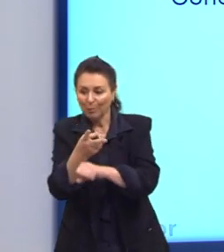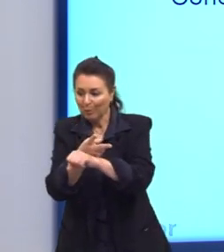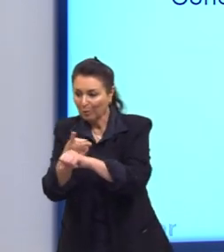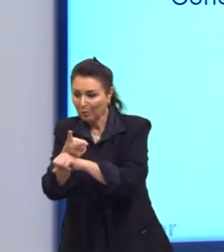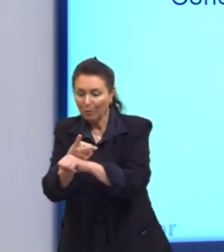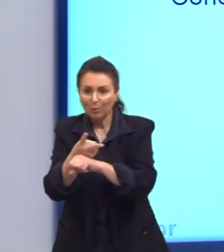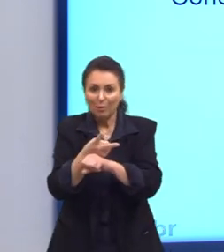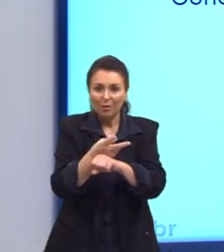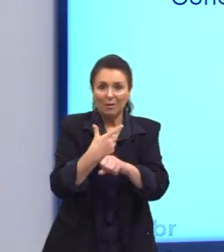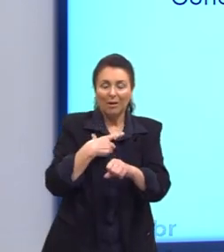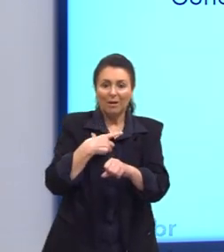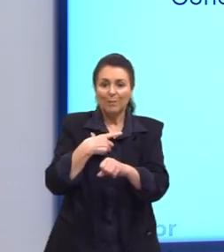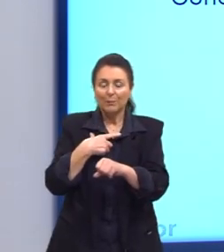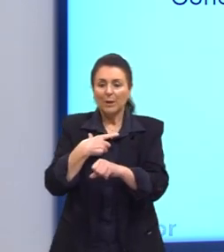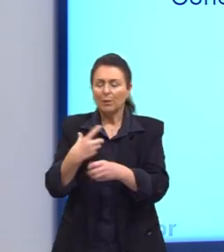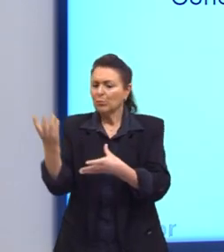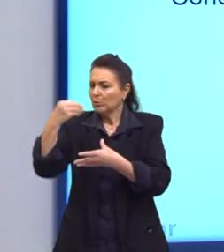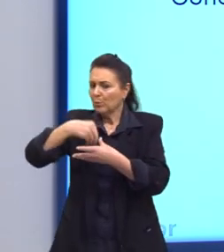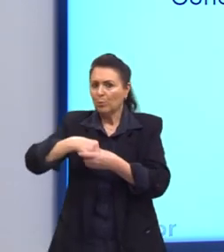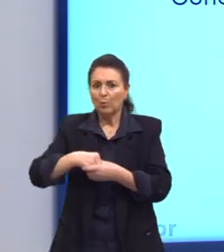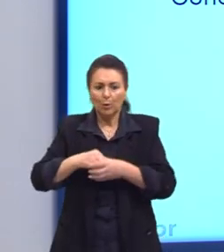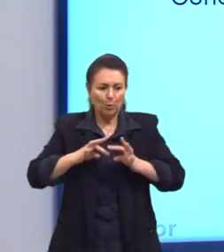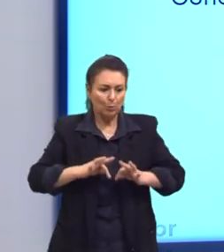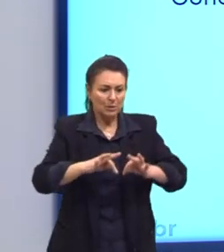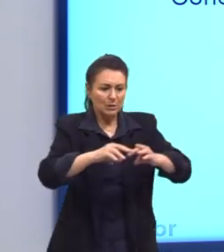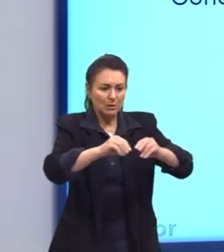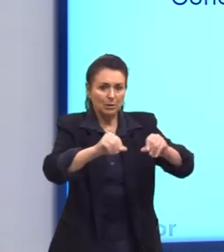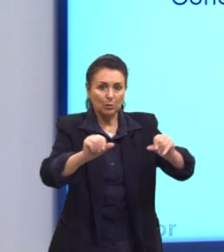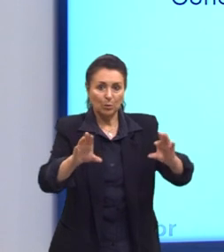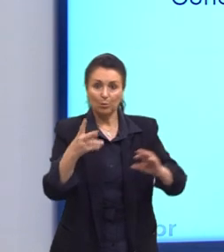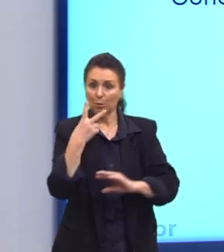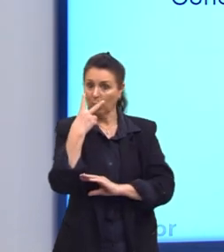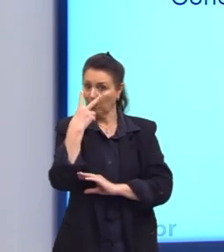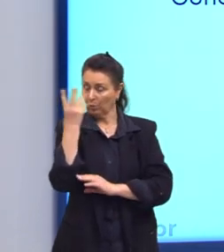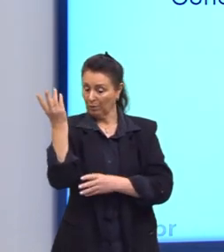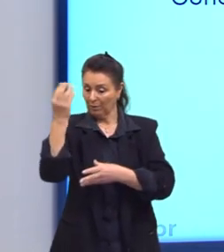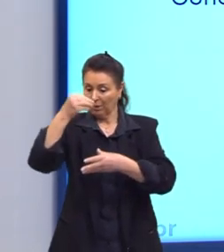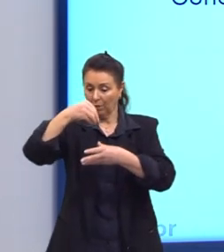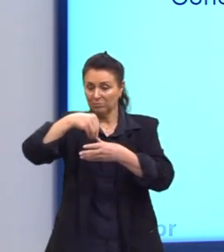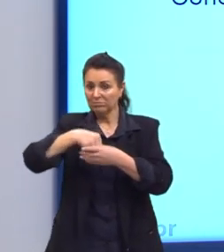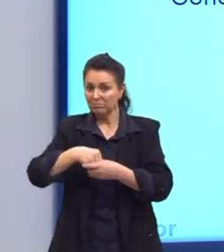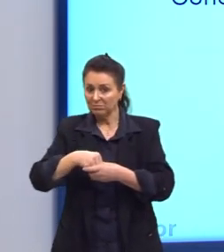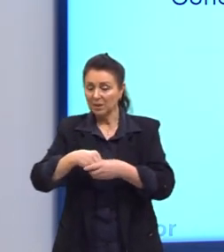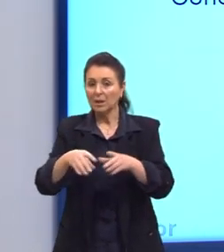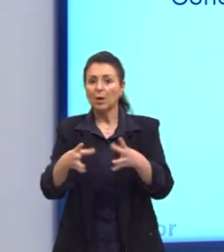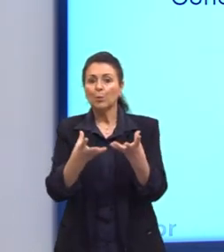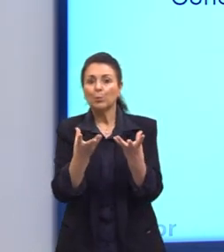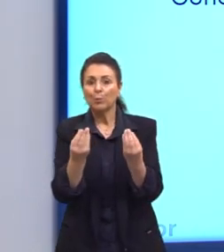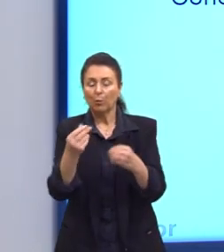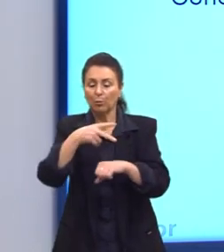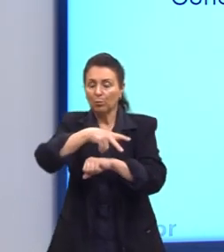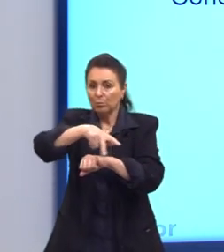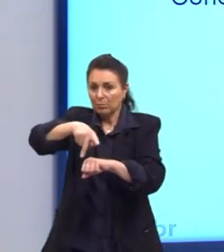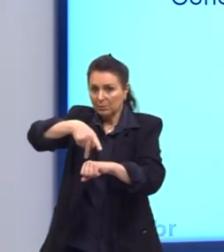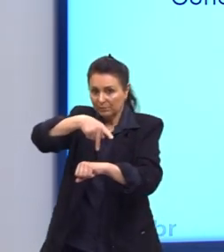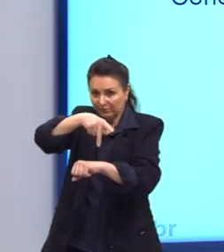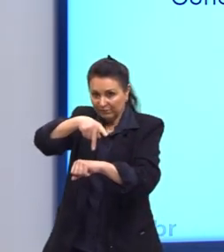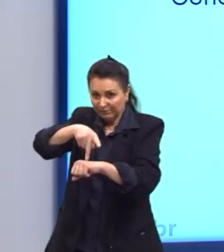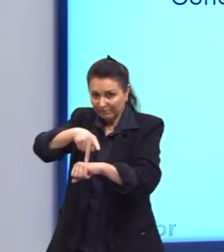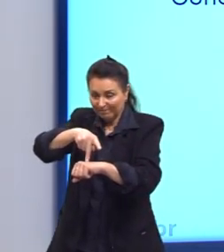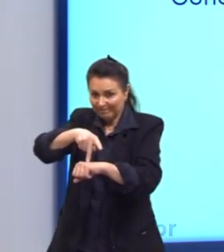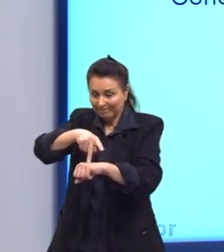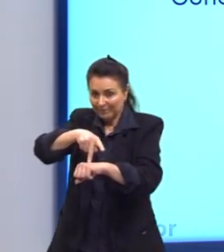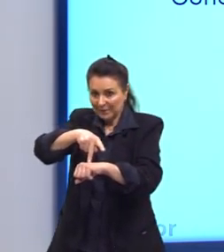Não incorpora todos os territórios da mesma forma e intensidade. Muitos países não